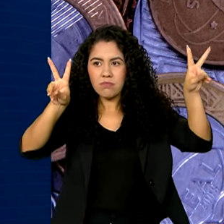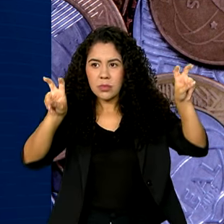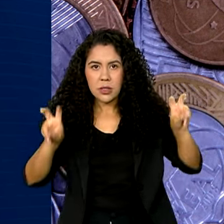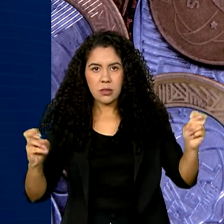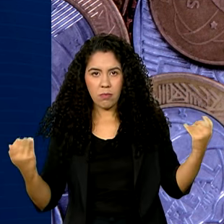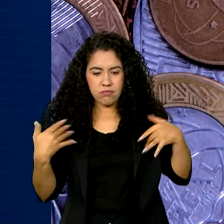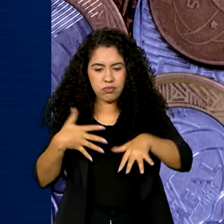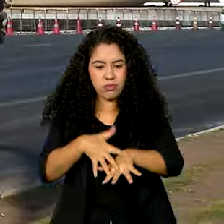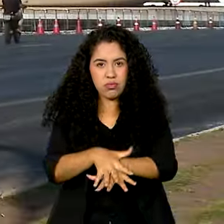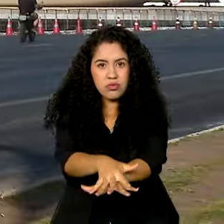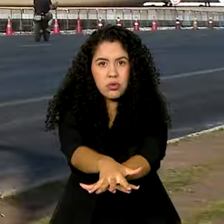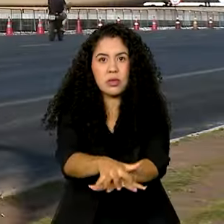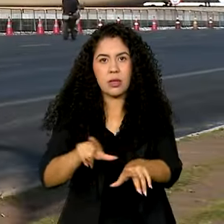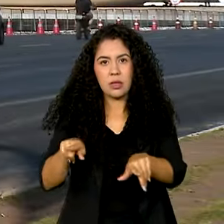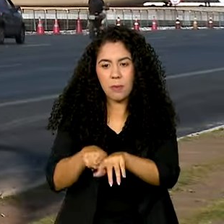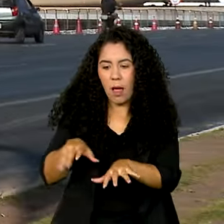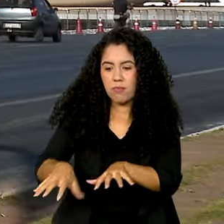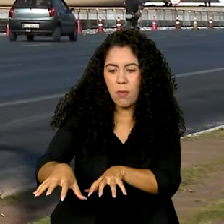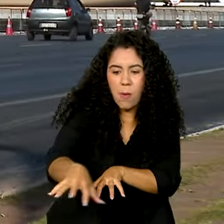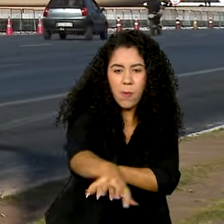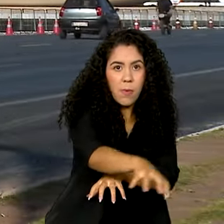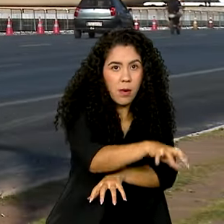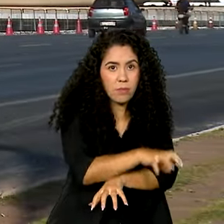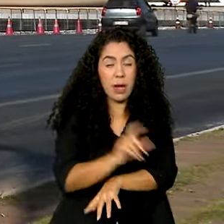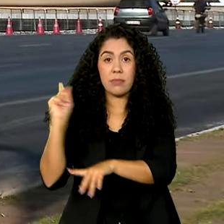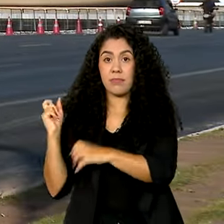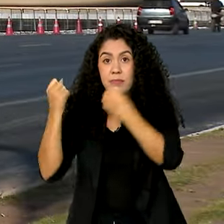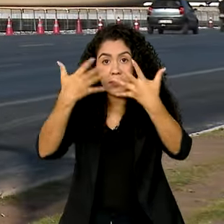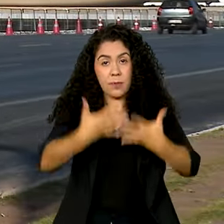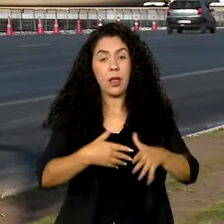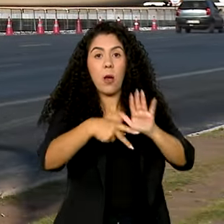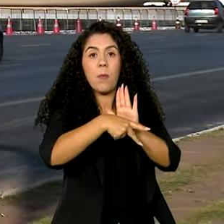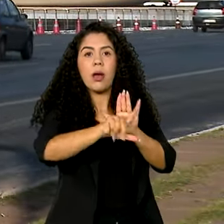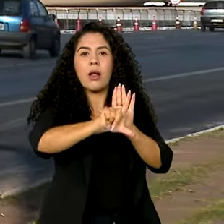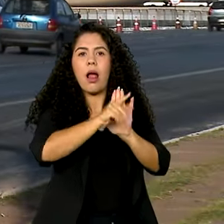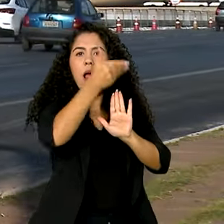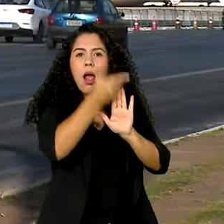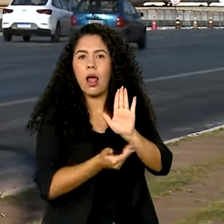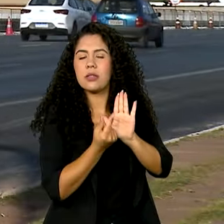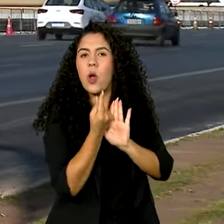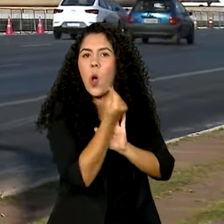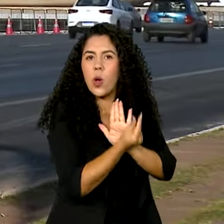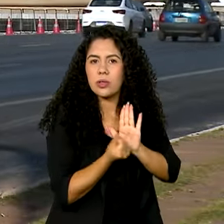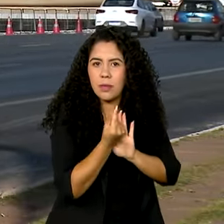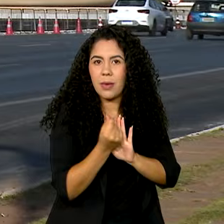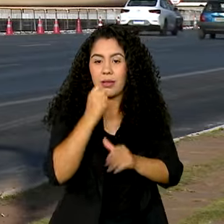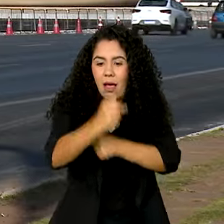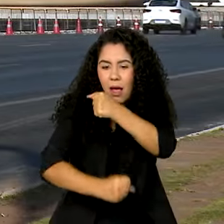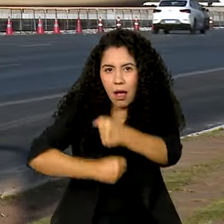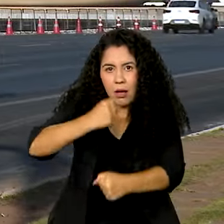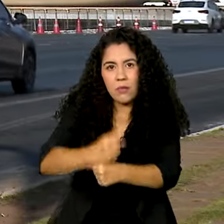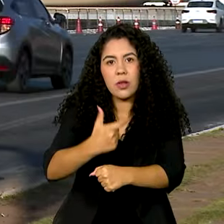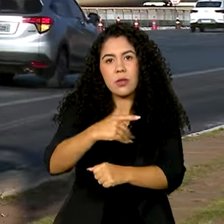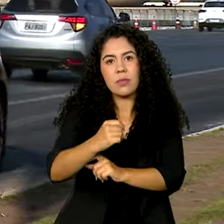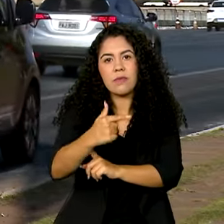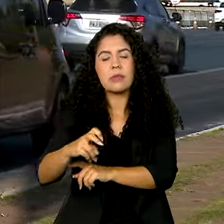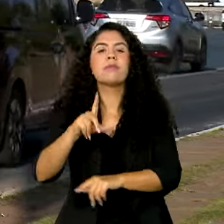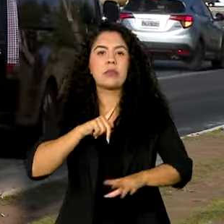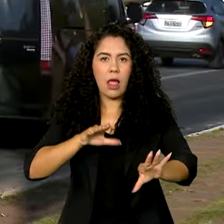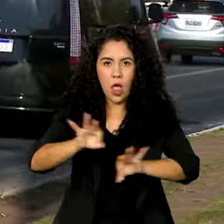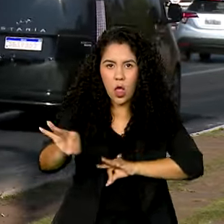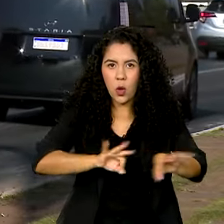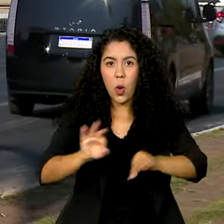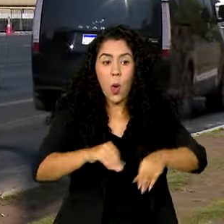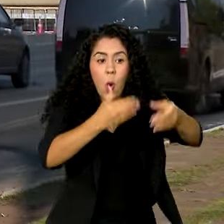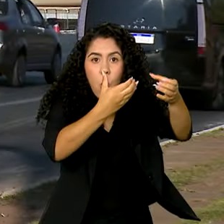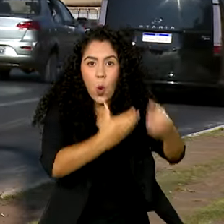multissetoriais. O projeto de lei para o orçamento de 2025 também prevê a realização de novos concursos públicos.